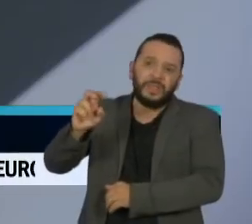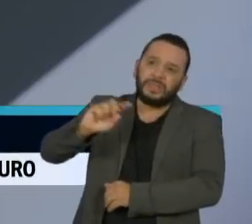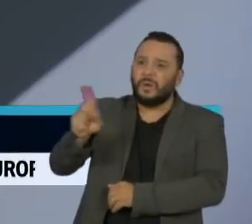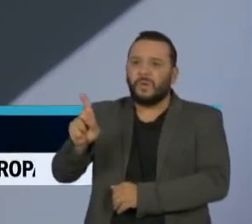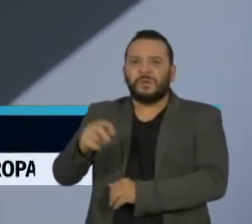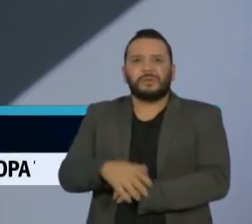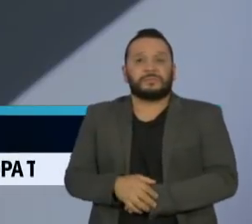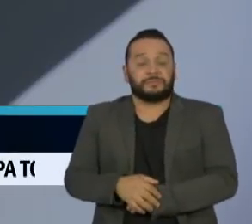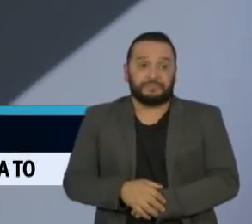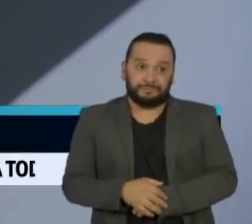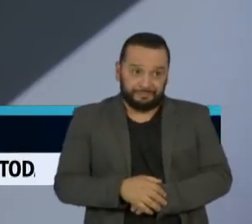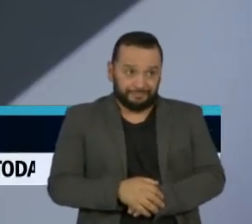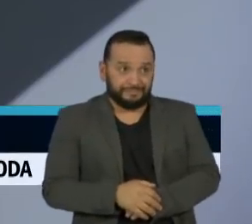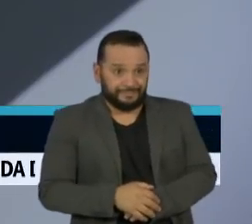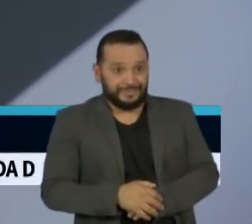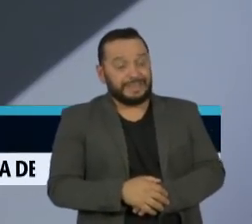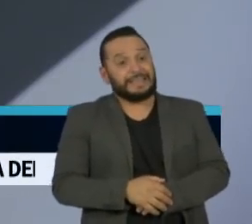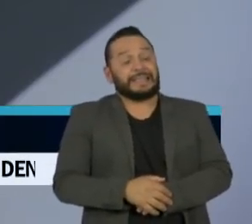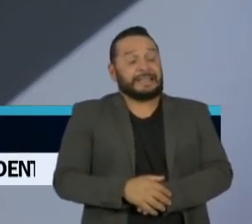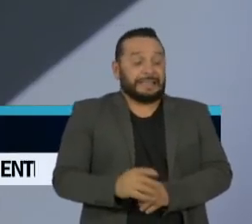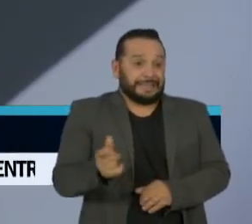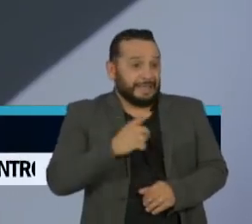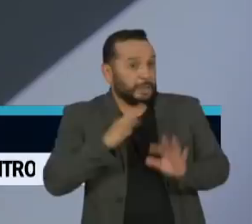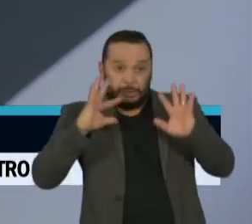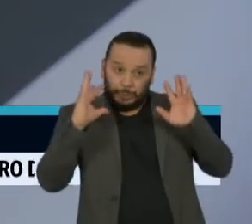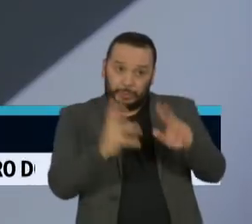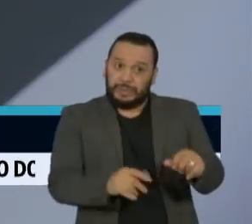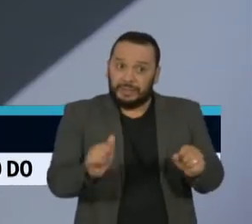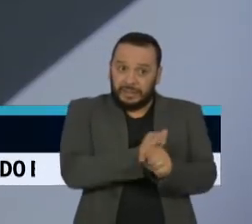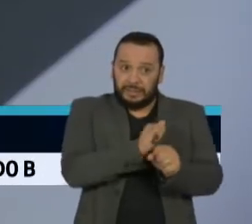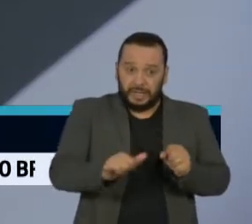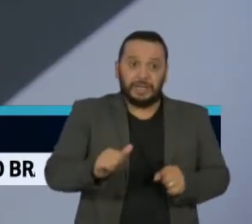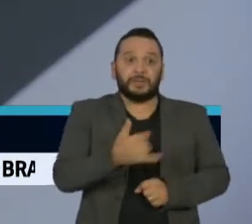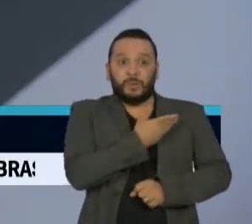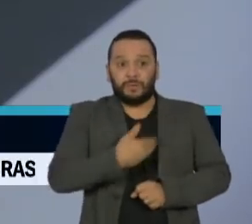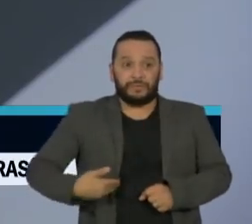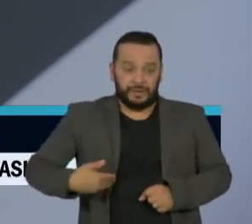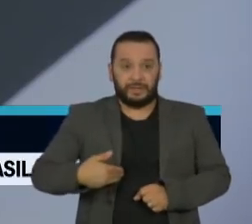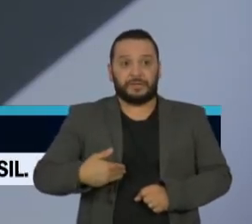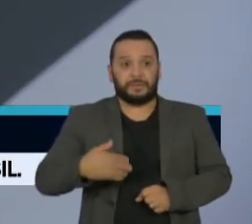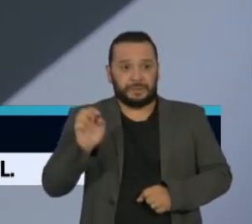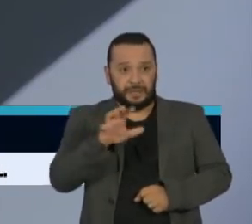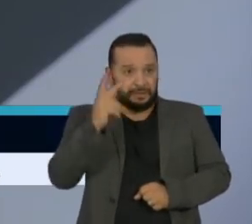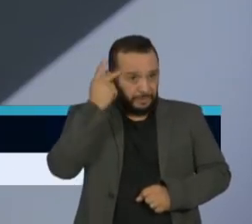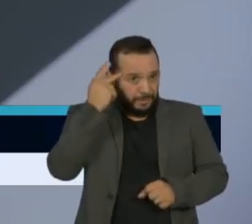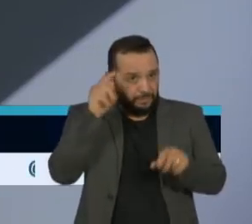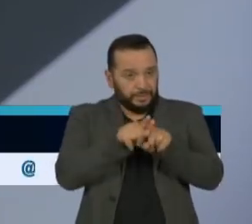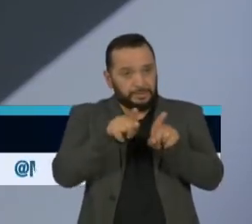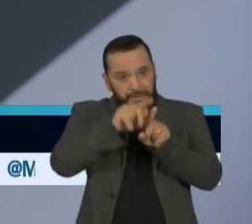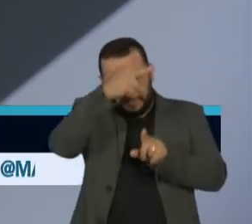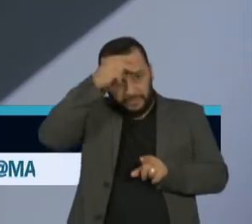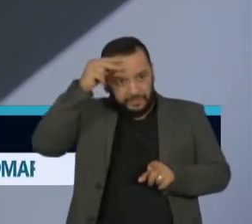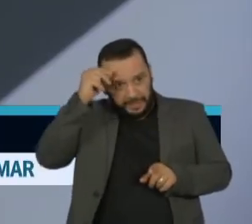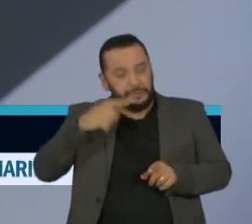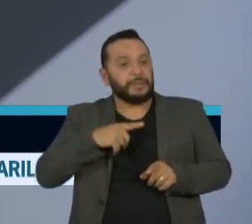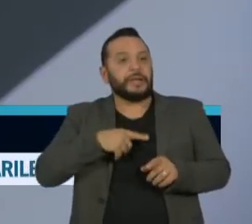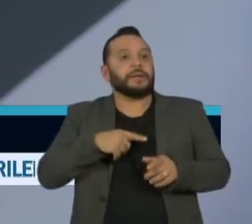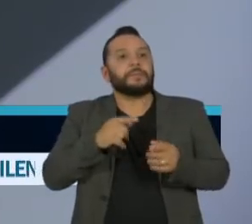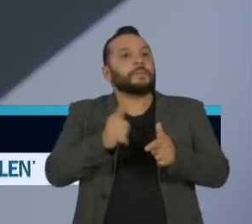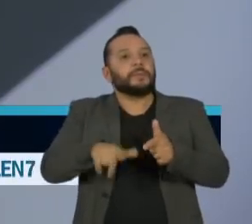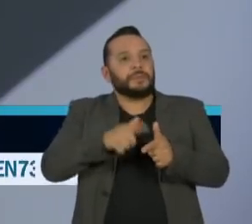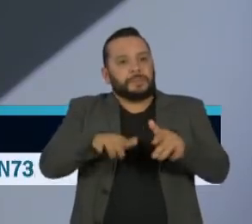tem visto todas as medidas gerando congestionamento, que é o oposto do que a gente desejaria. Inclusive, esse feriado agora, esses